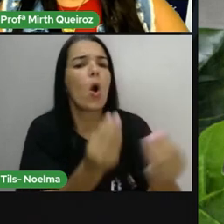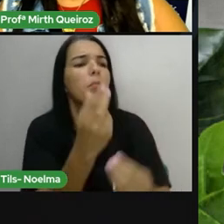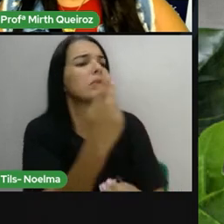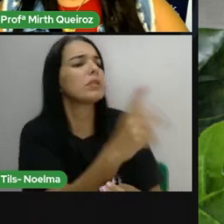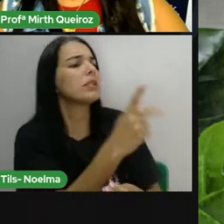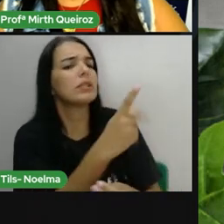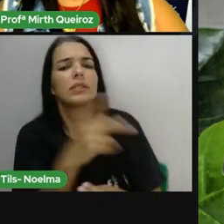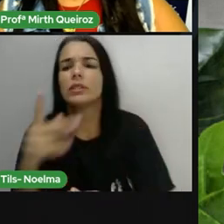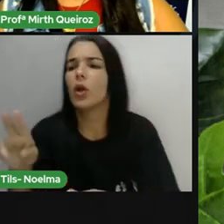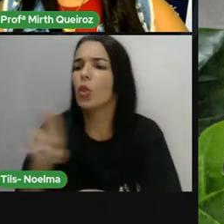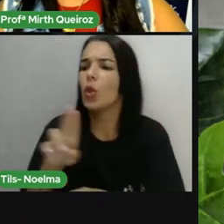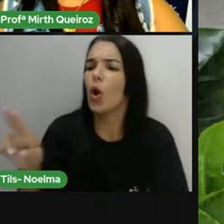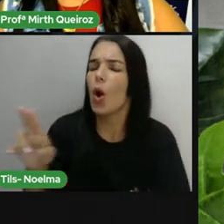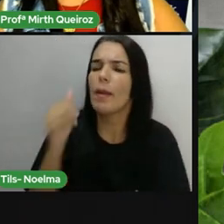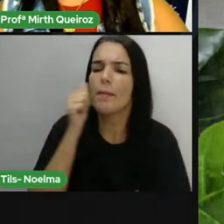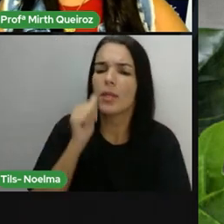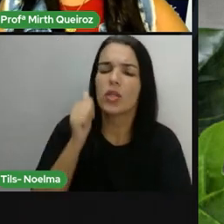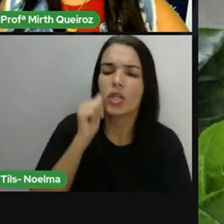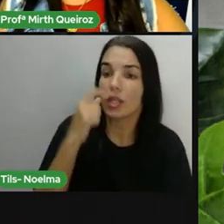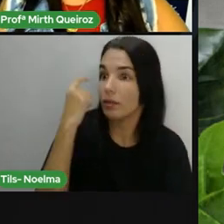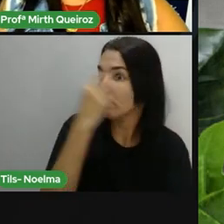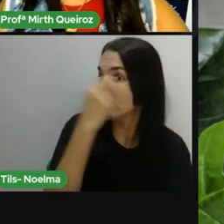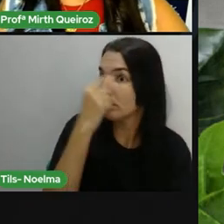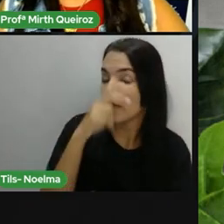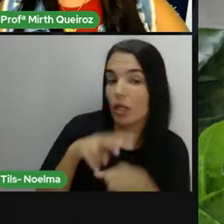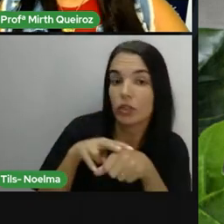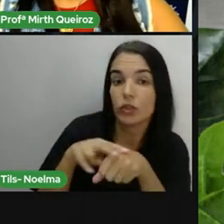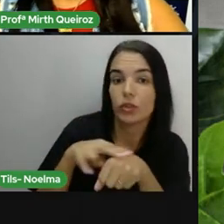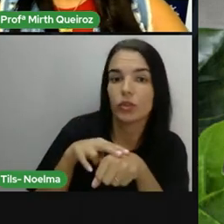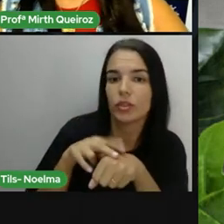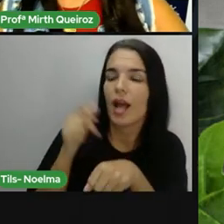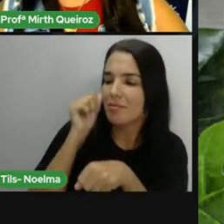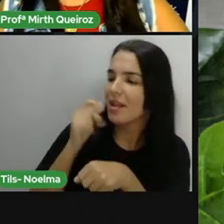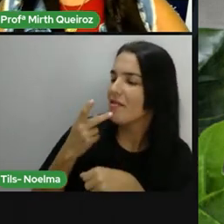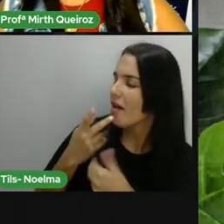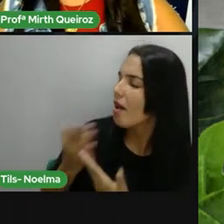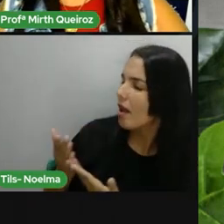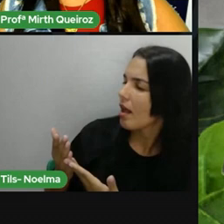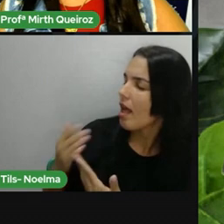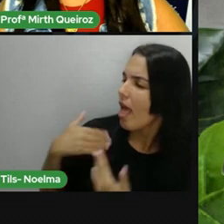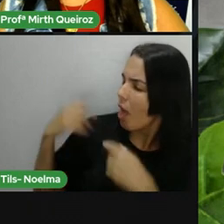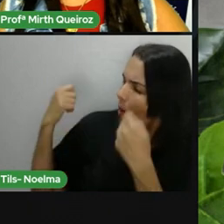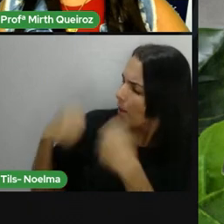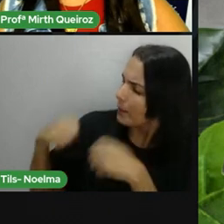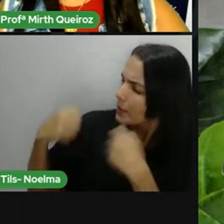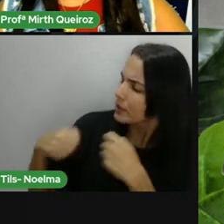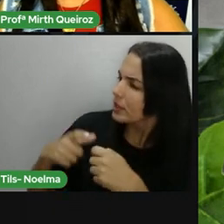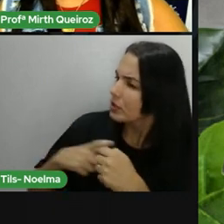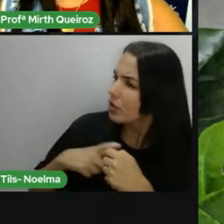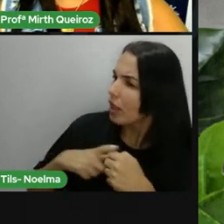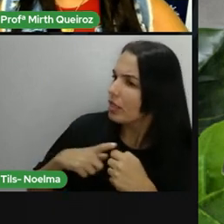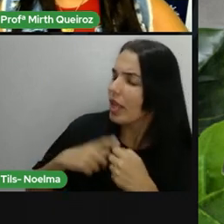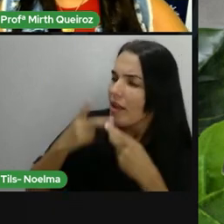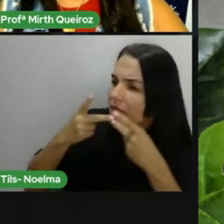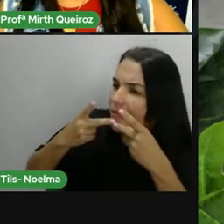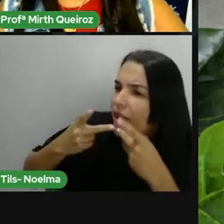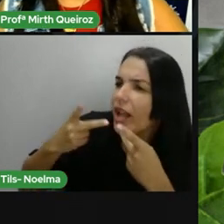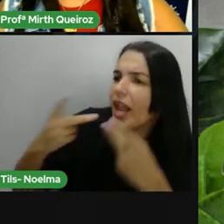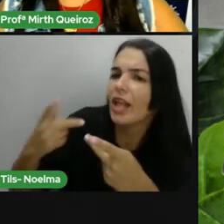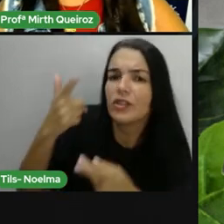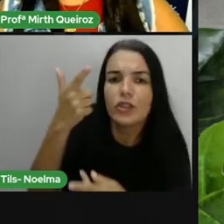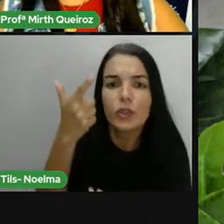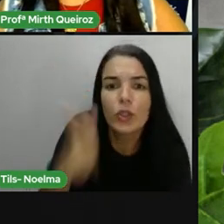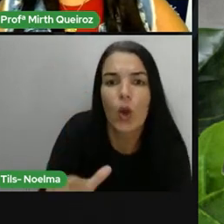meninazinha de olhos verdes? E ela lhes girar. É preciso dizer-lhes tudo de